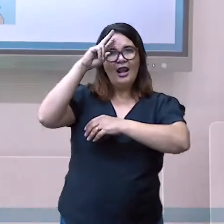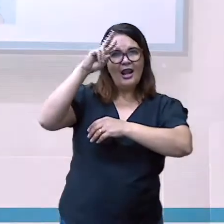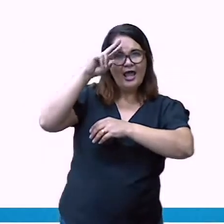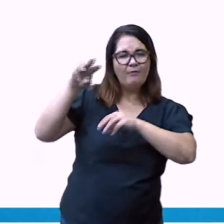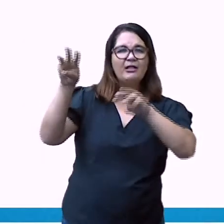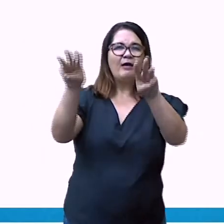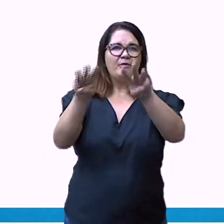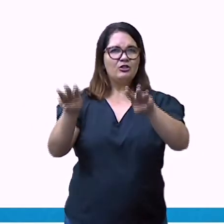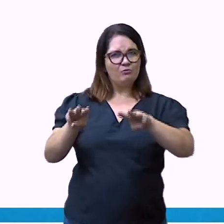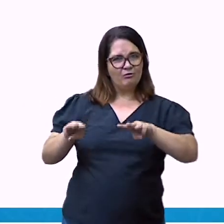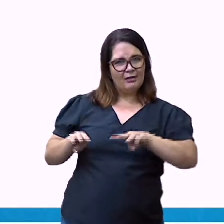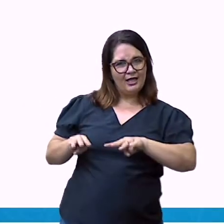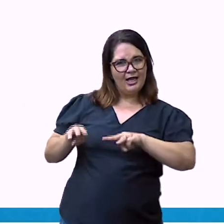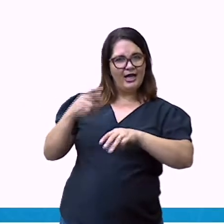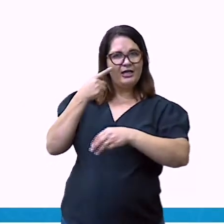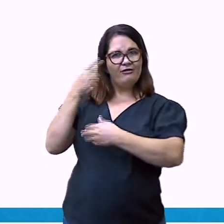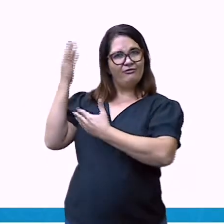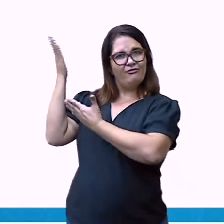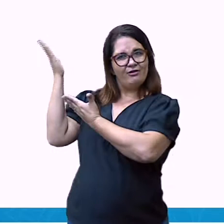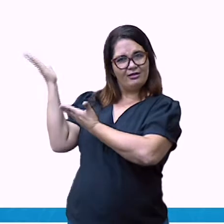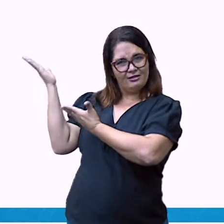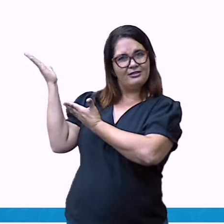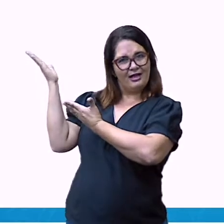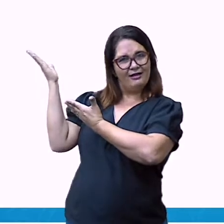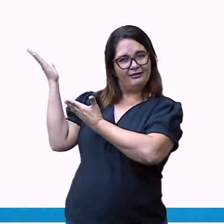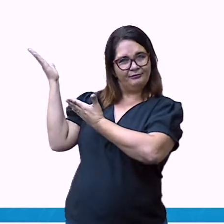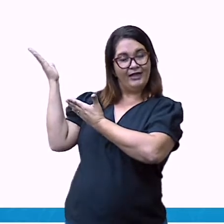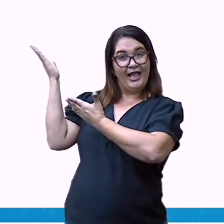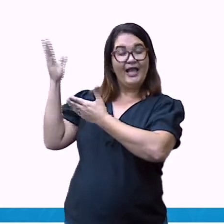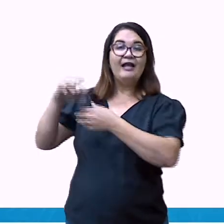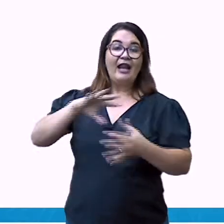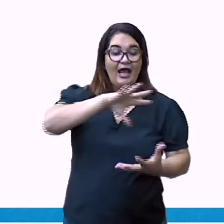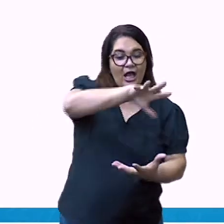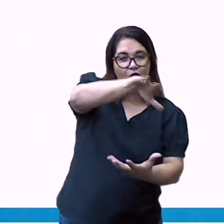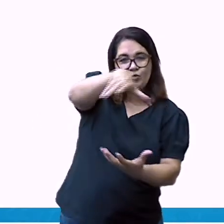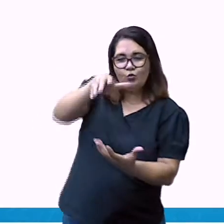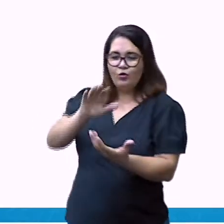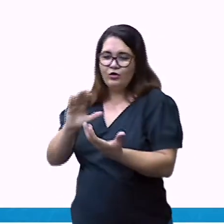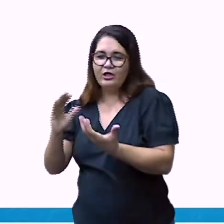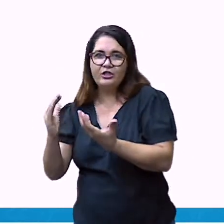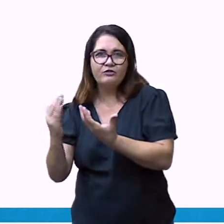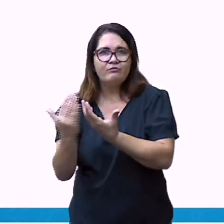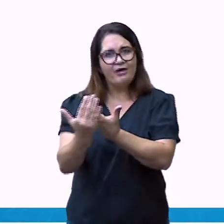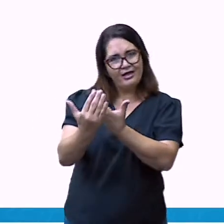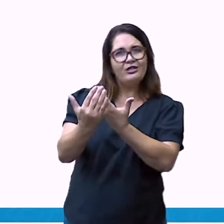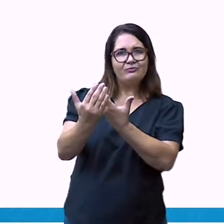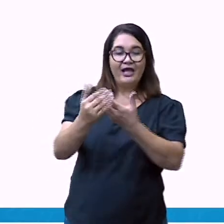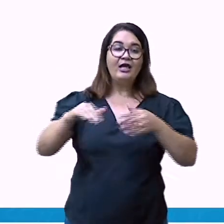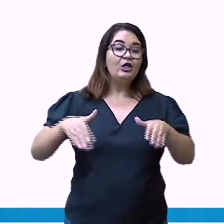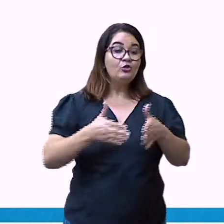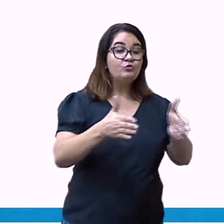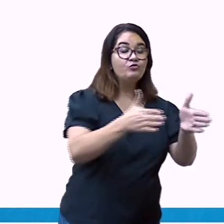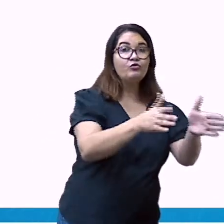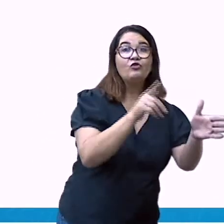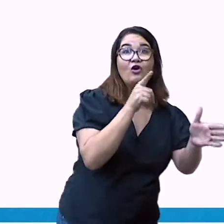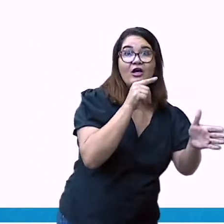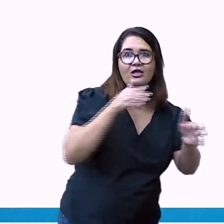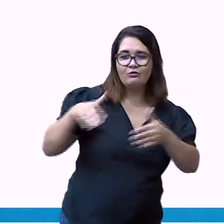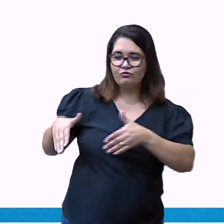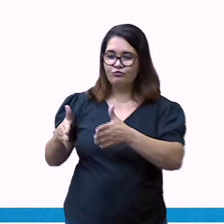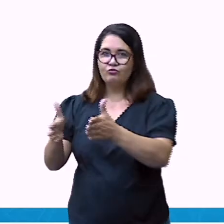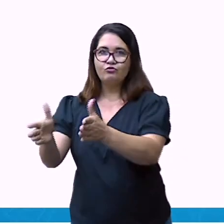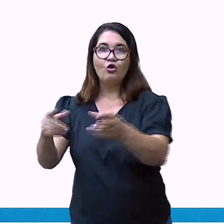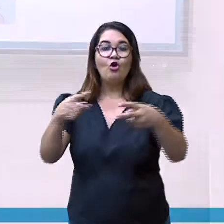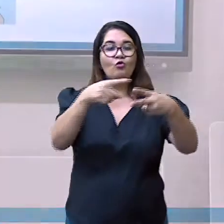vasta planície do Oriente Médio, na Ásia, entre os rios Tigre e Eufrates. O